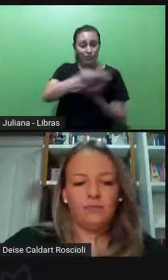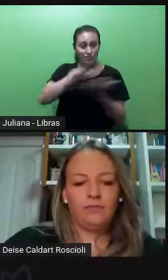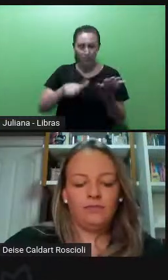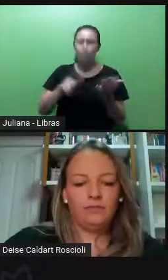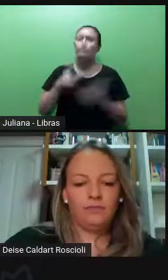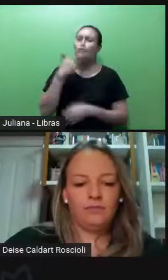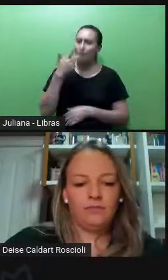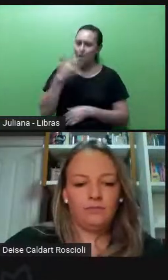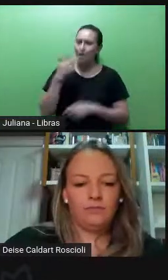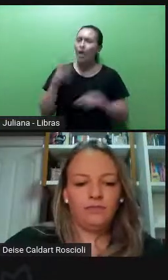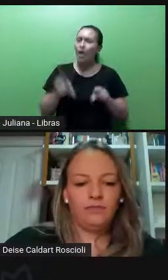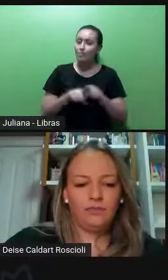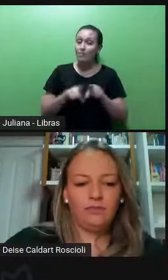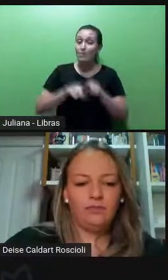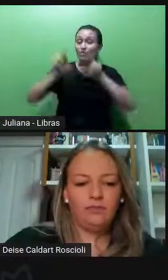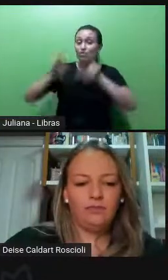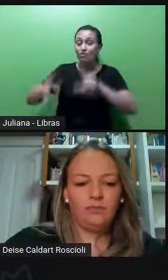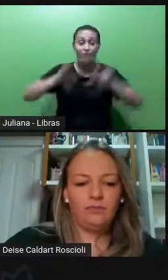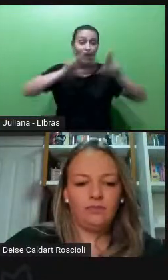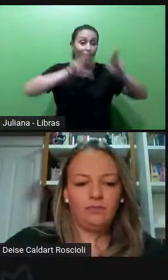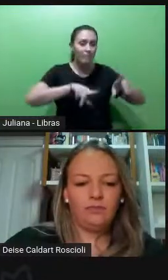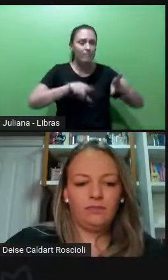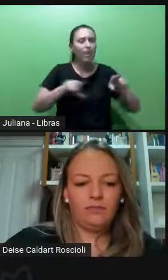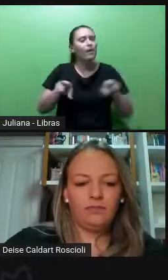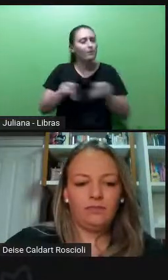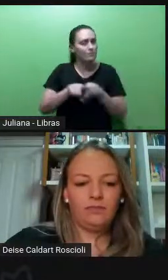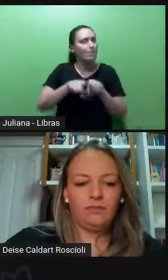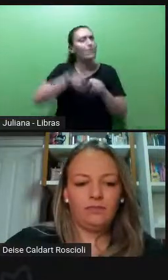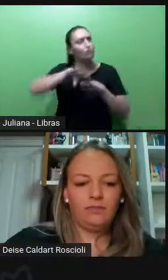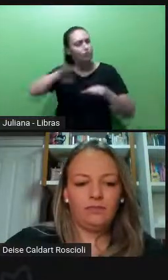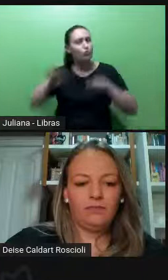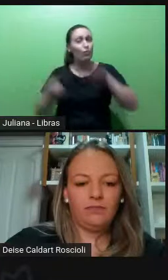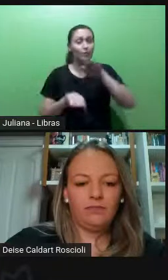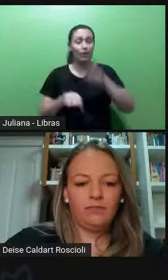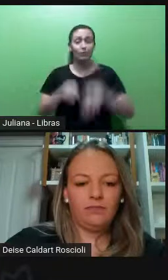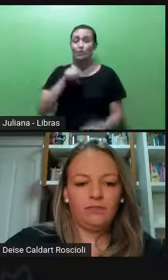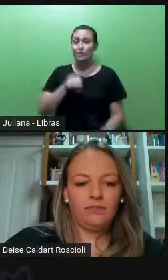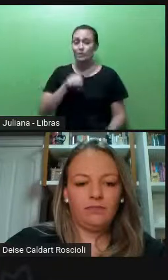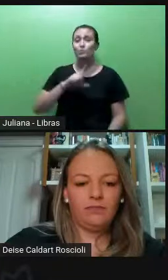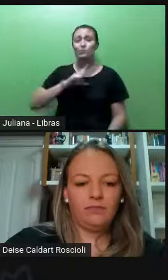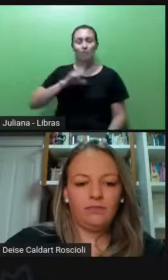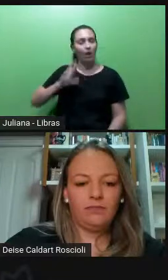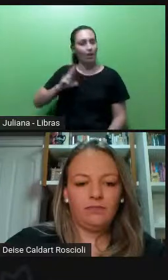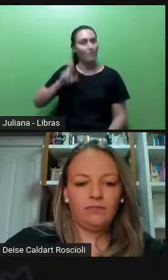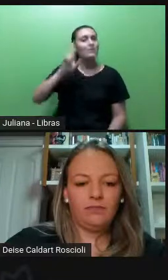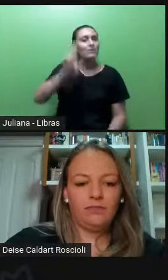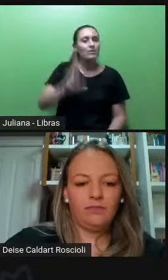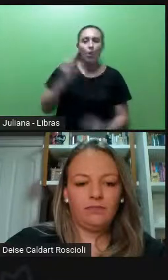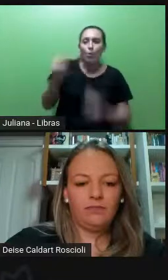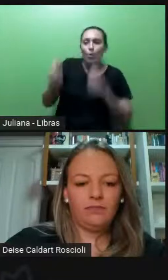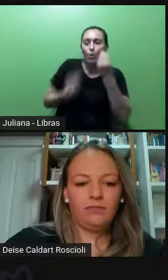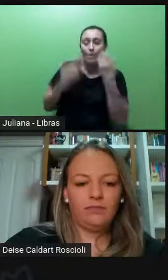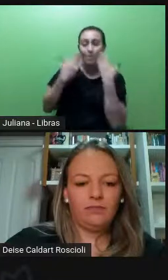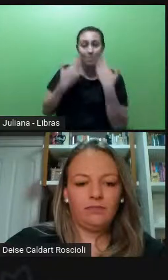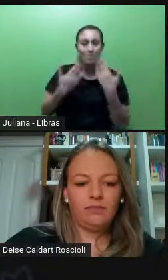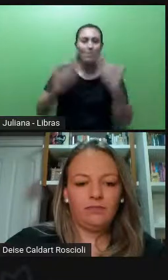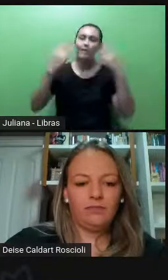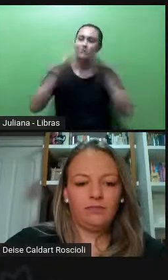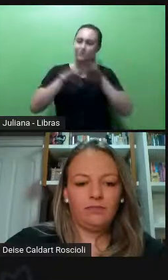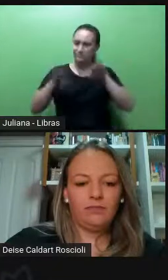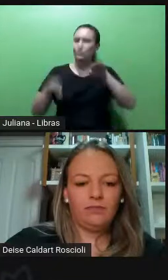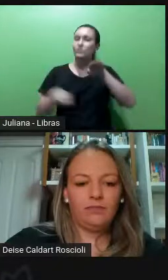desigualdade. Então, quando as diferenças, elas representam, de alguma forma, desigualdades dentro de um espaço, de um contexto social.